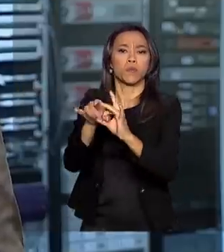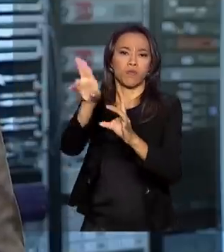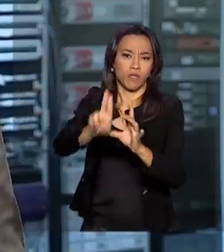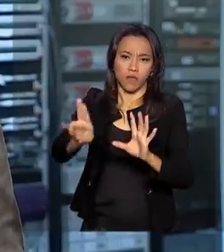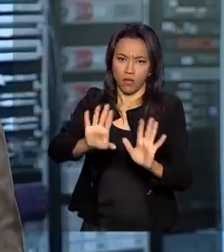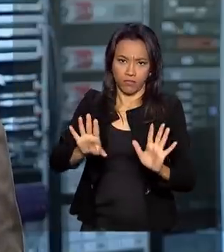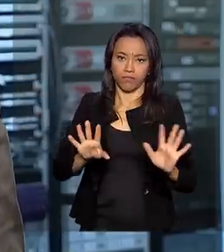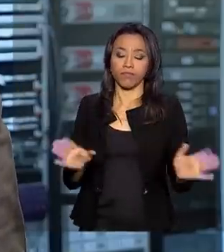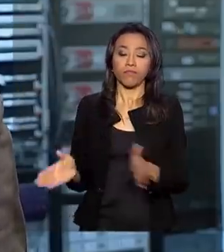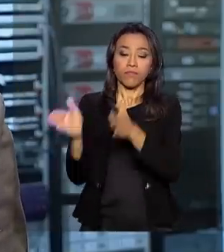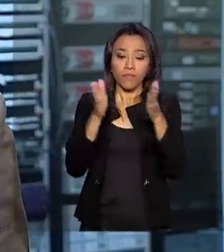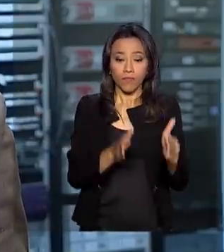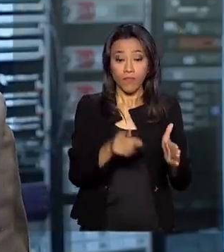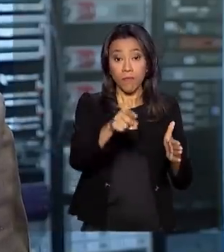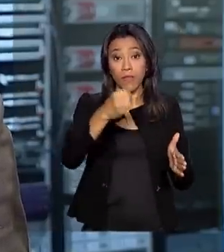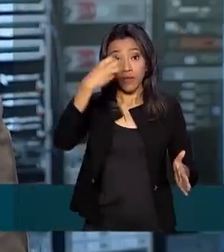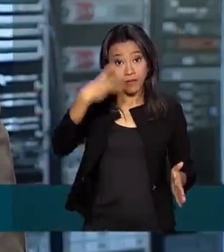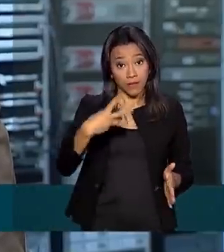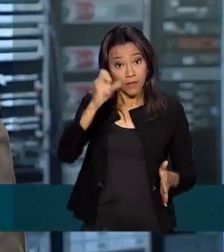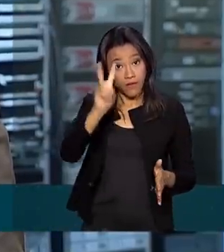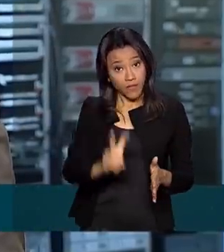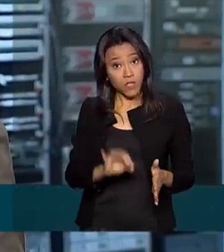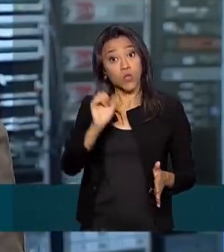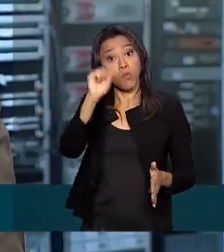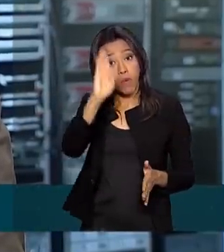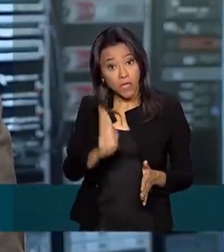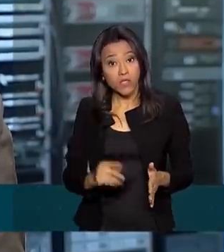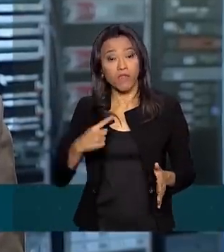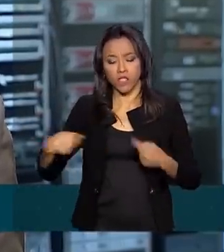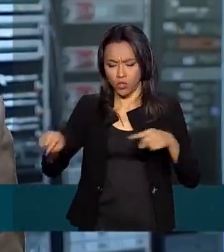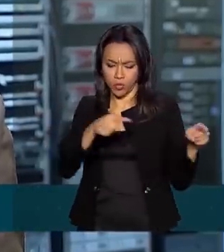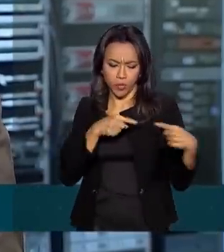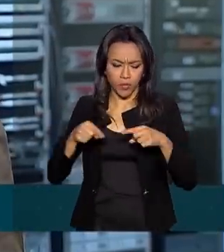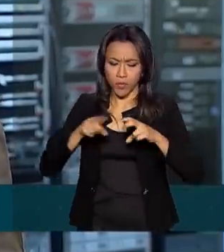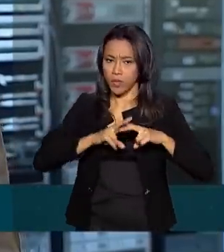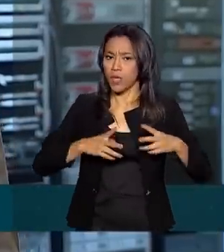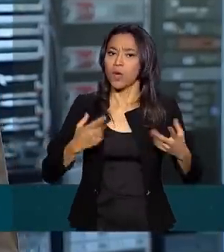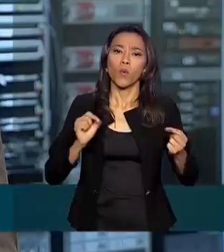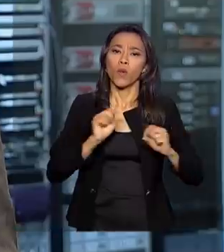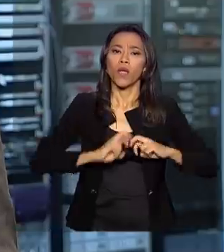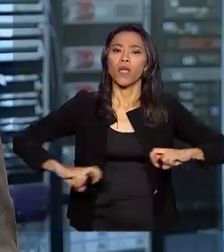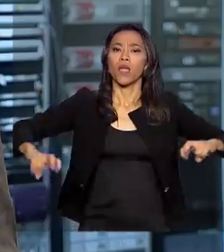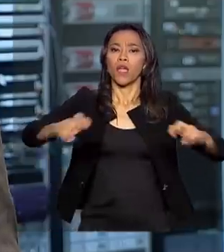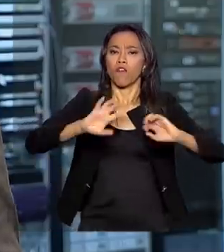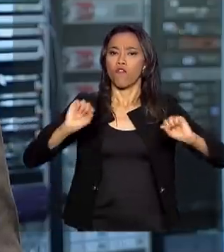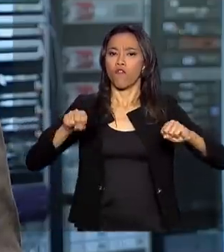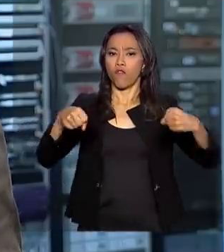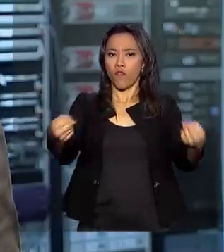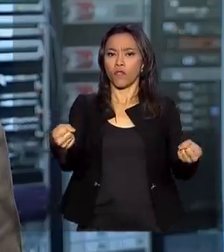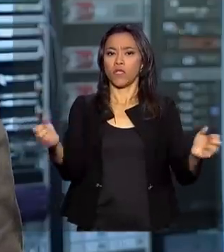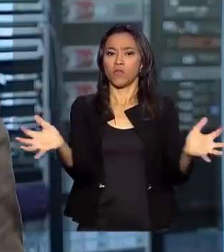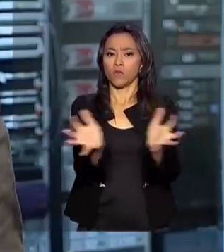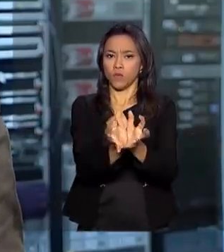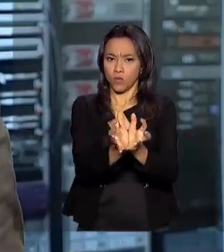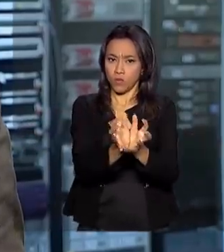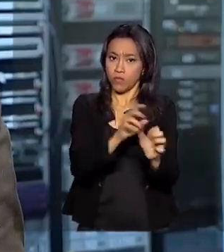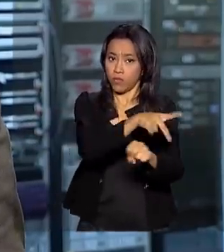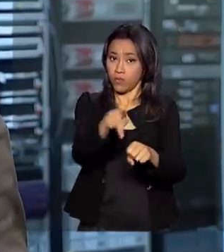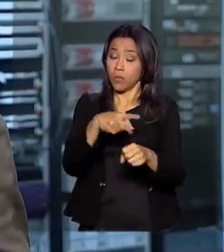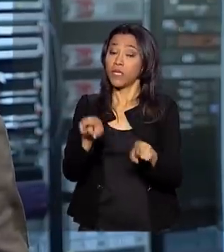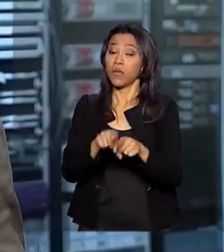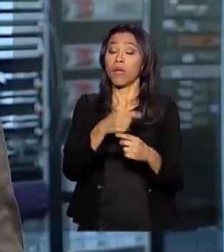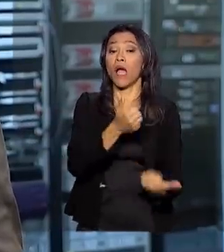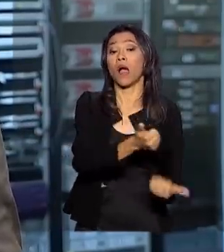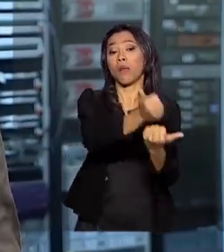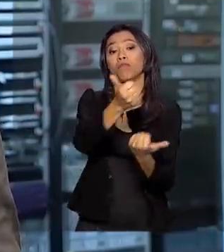Anfitrião pela terceira vez, o Brasil vai discutir com os integrantes do BRICS temas como fortalecimento do bloco e cooperação entre as nações,